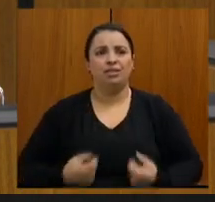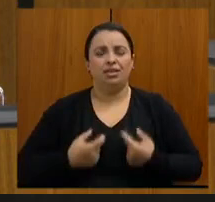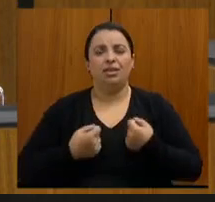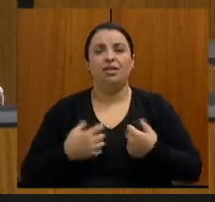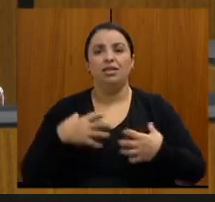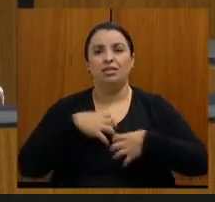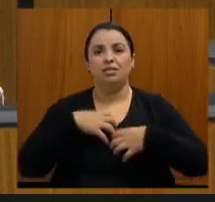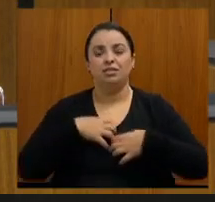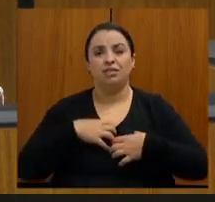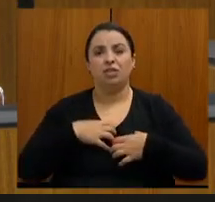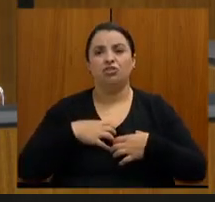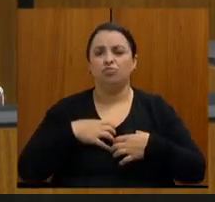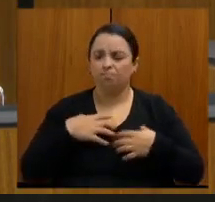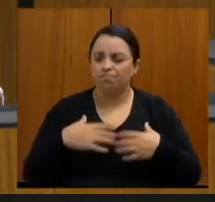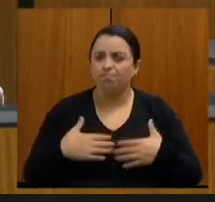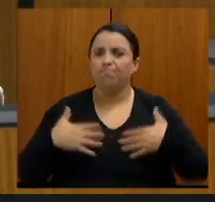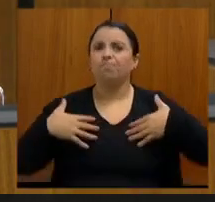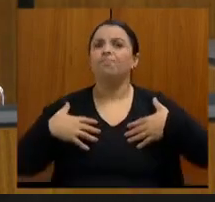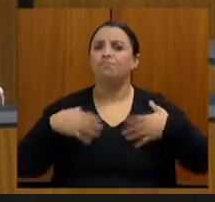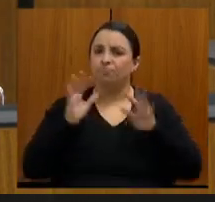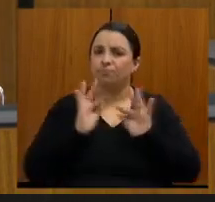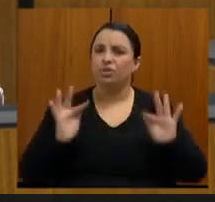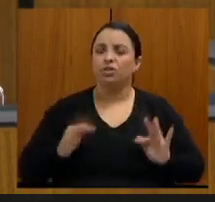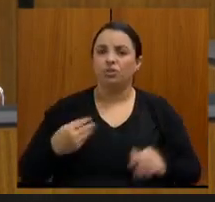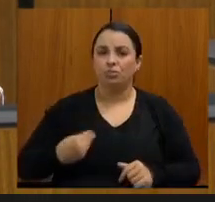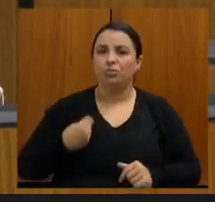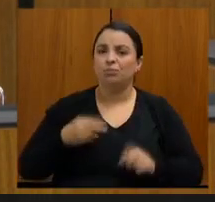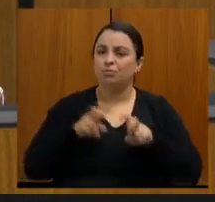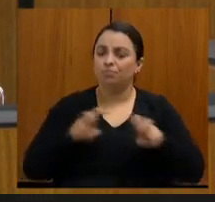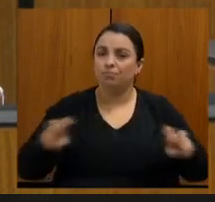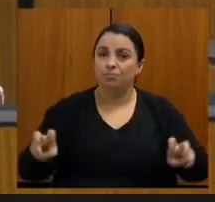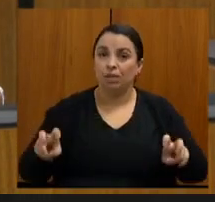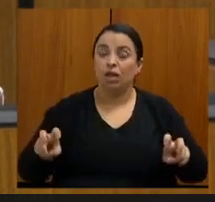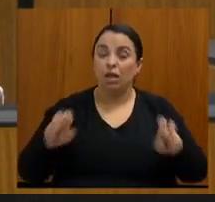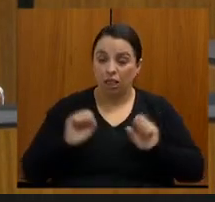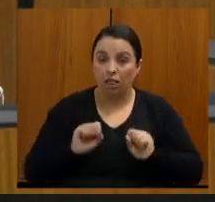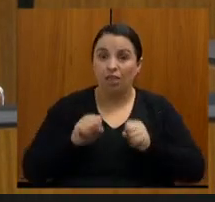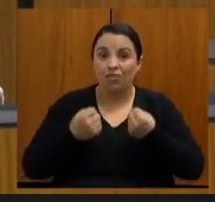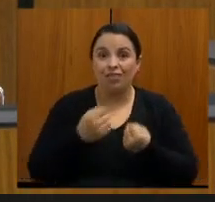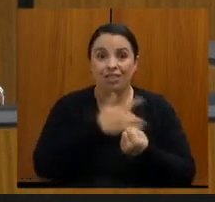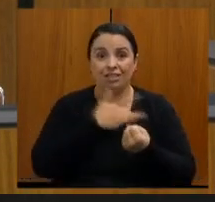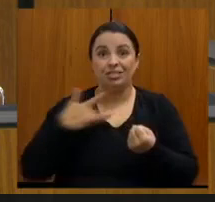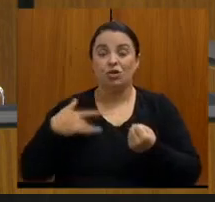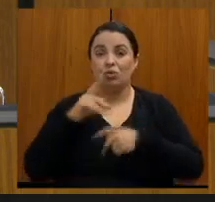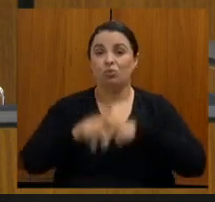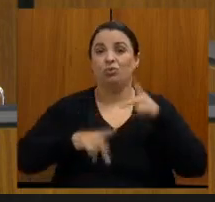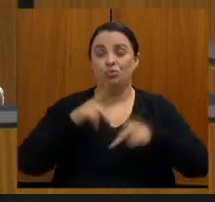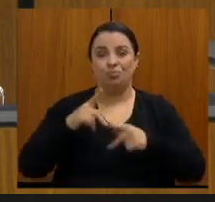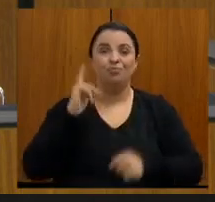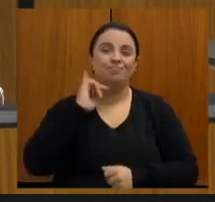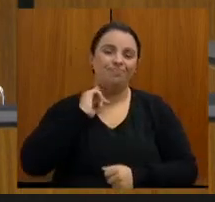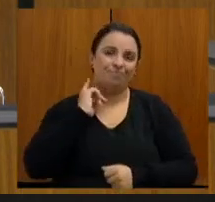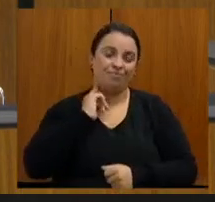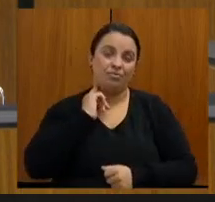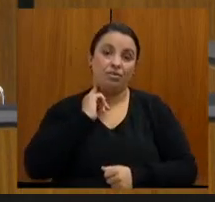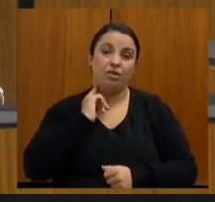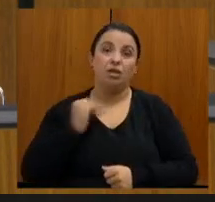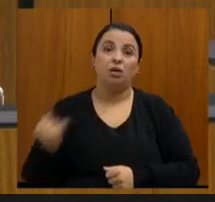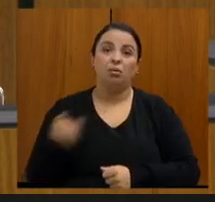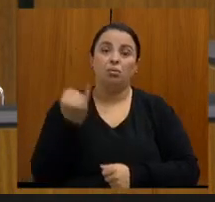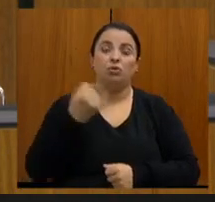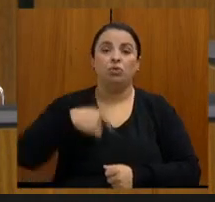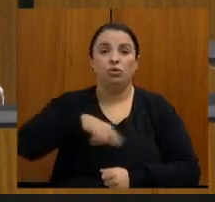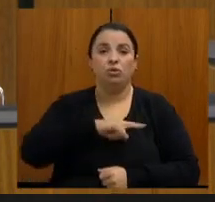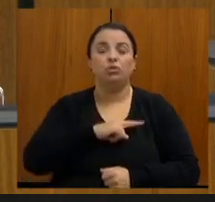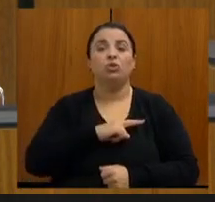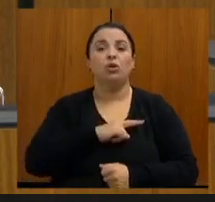mesa, na defesa da saúde da população de Minas Gerais. É muito importante que nós caminhemos com esses